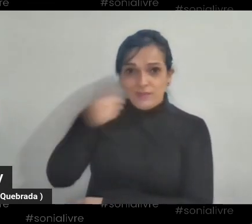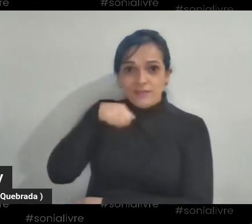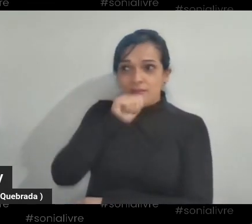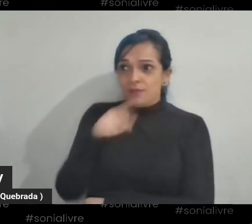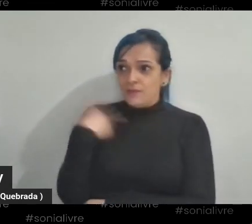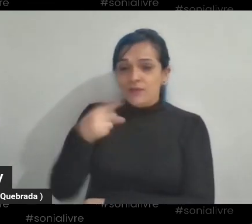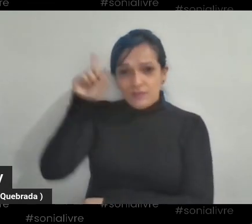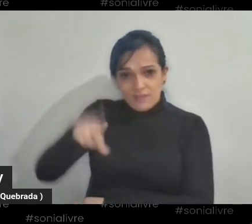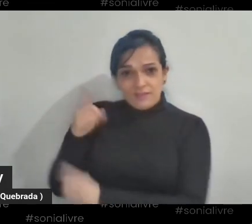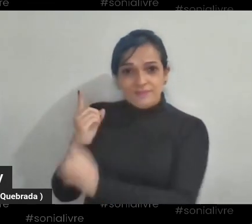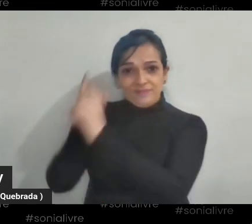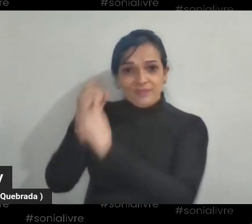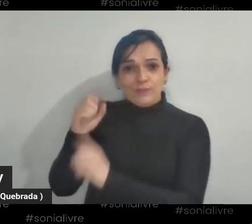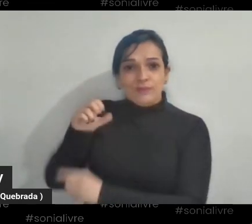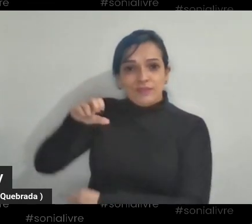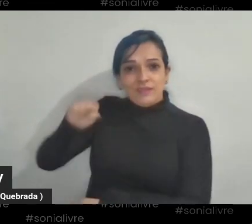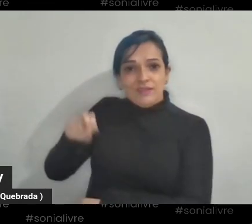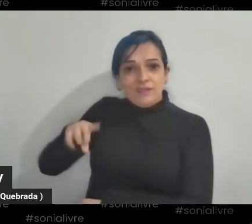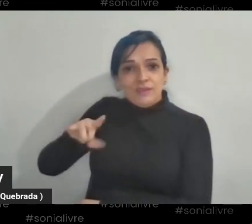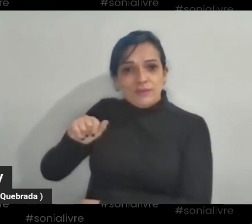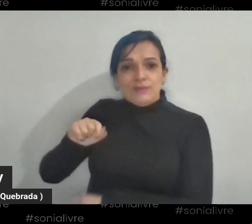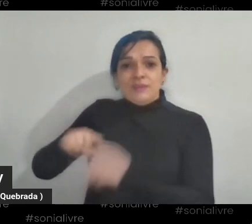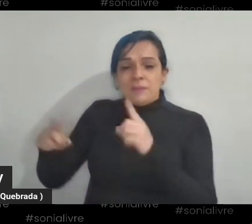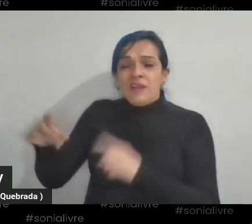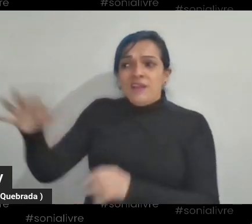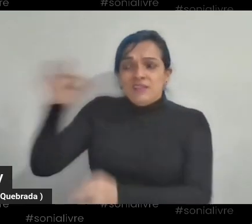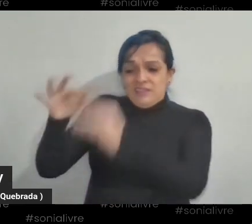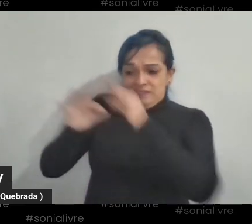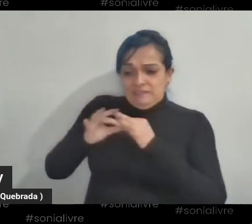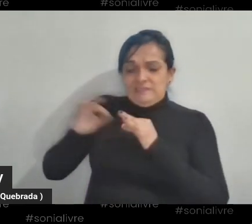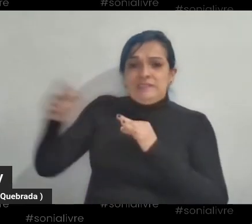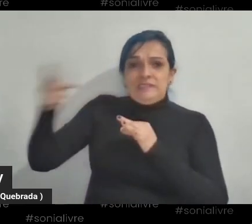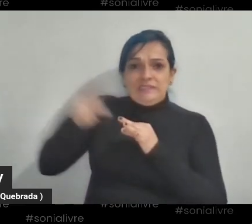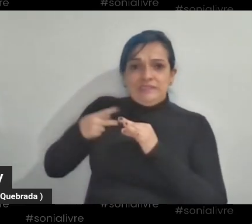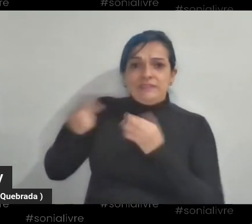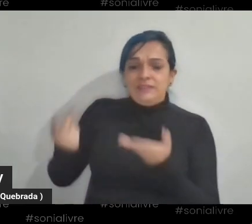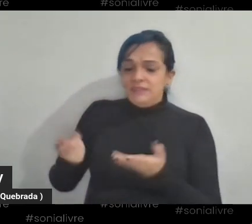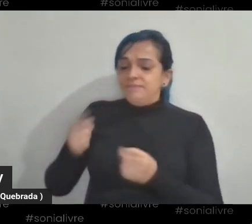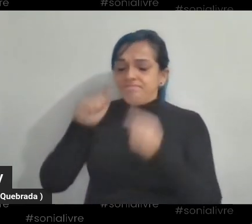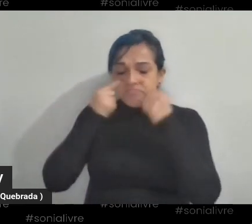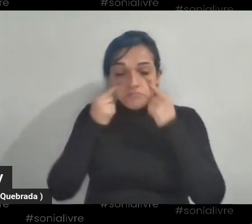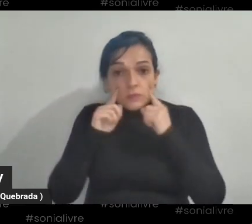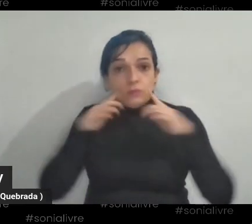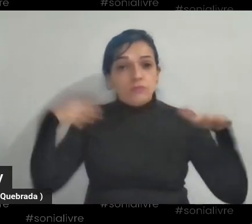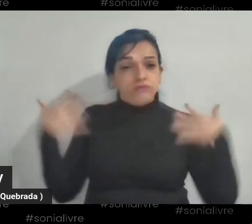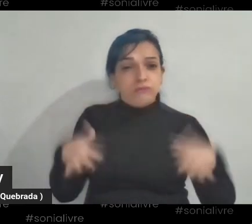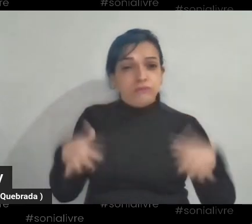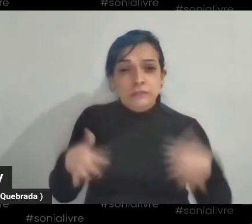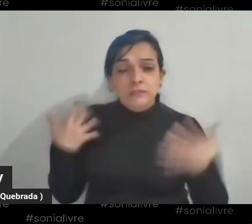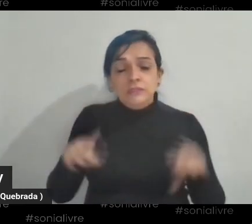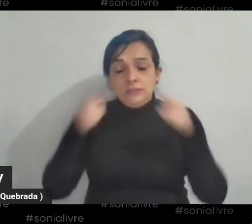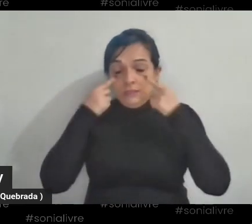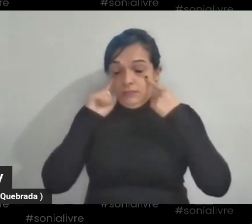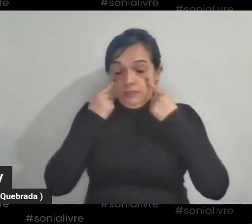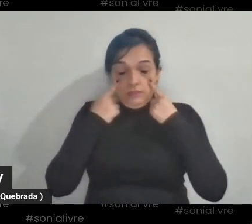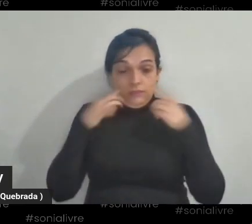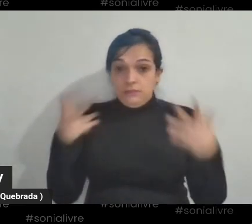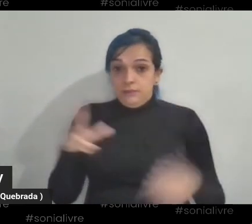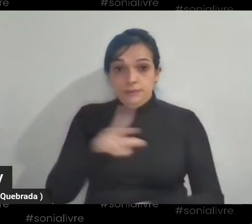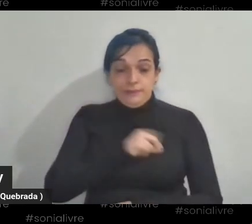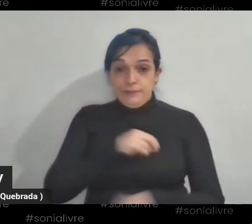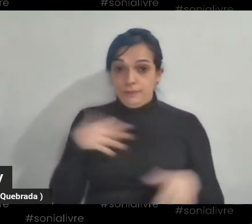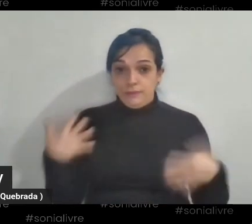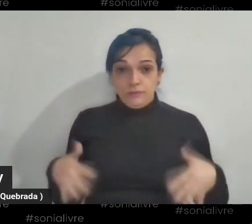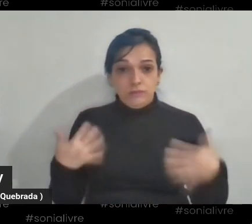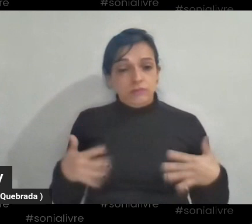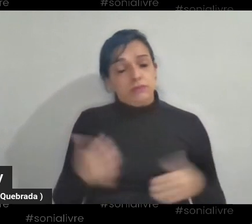foi difícil ouvir isso dela, não só uma vez, como muitas das vezes. O choro, desespero. Ai, acho que o momento que ela